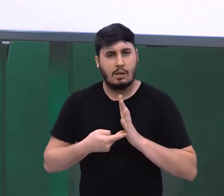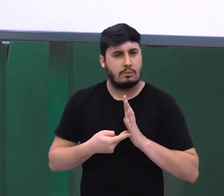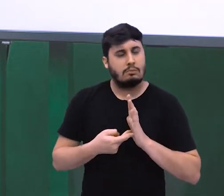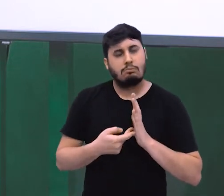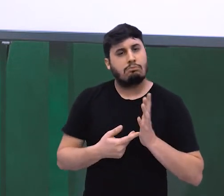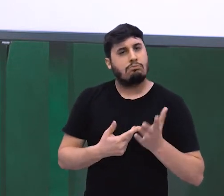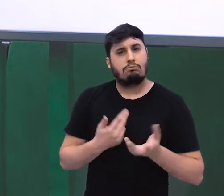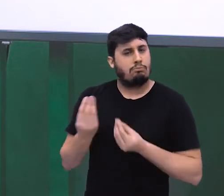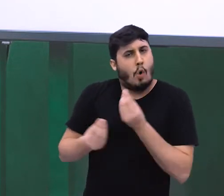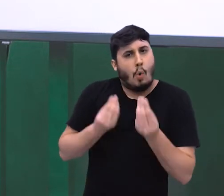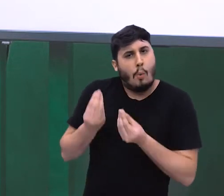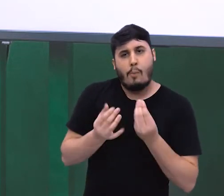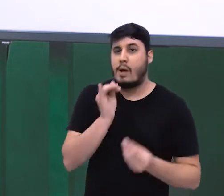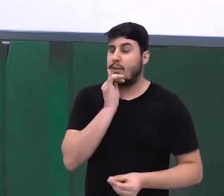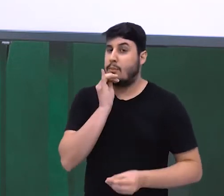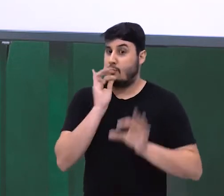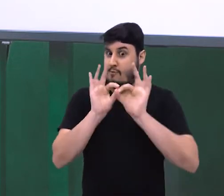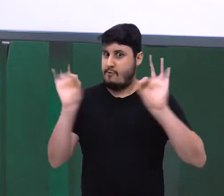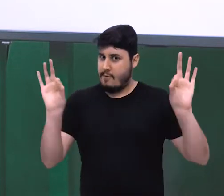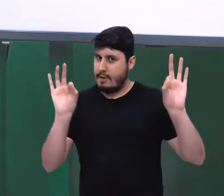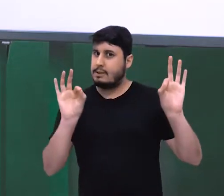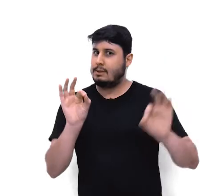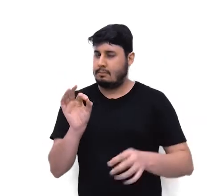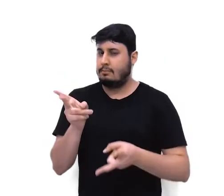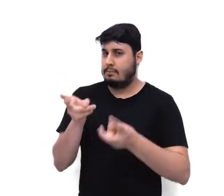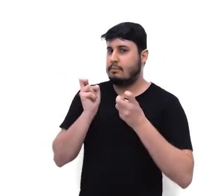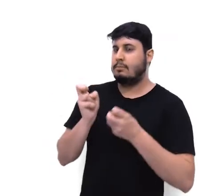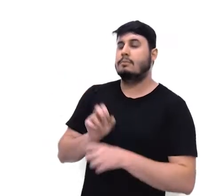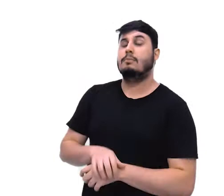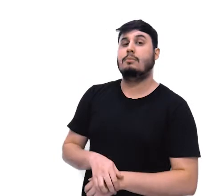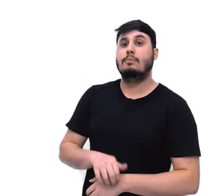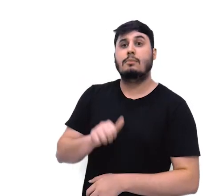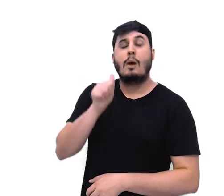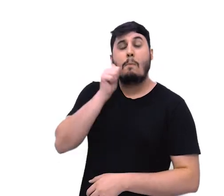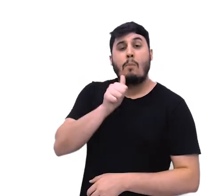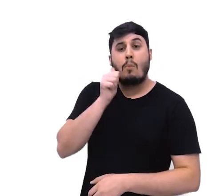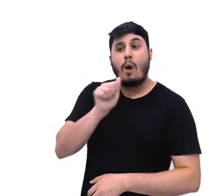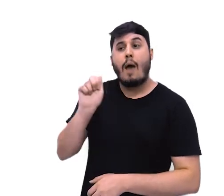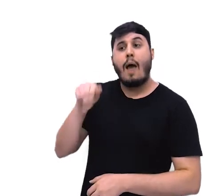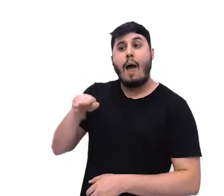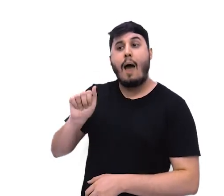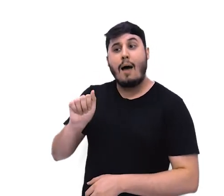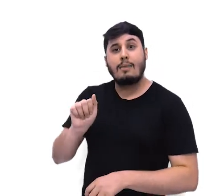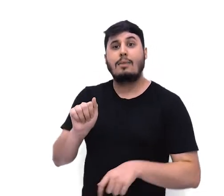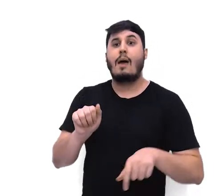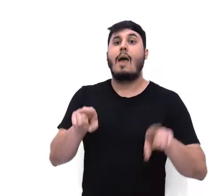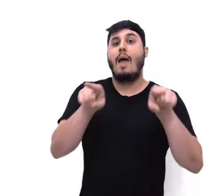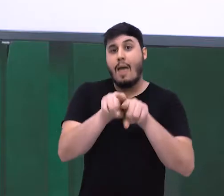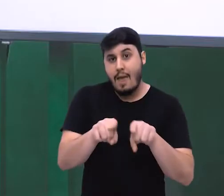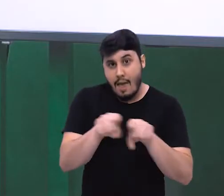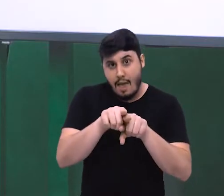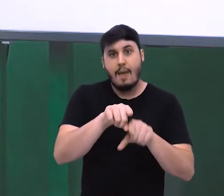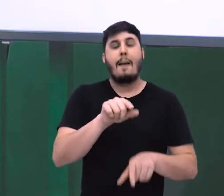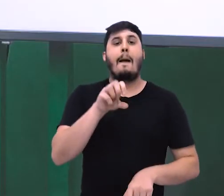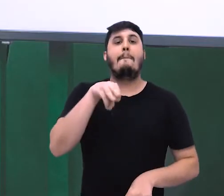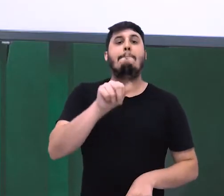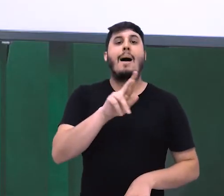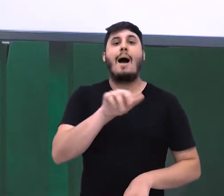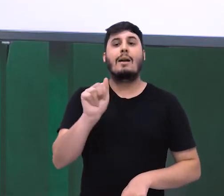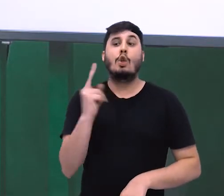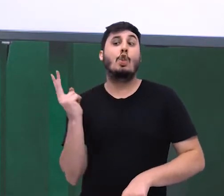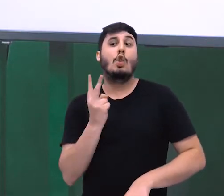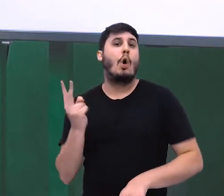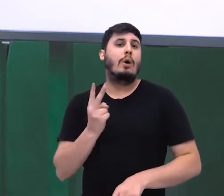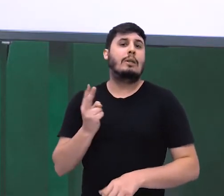duas orações. Olha quando eu digo, Ana e Maria fizeram a prova. Vejam que